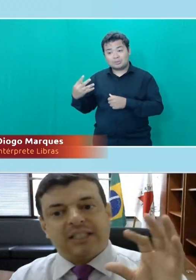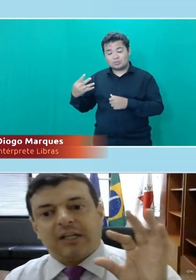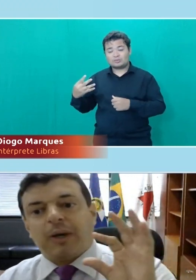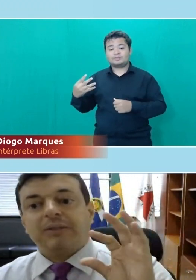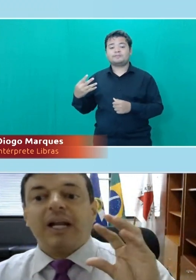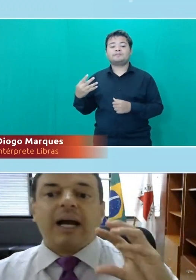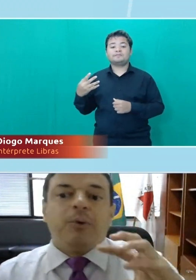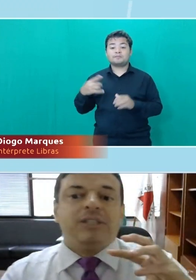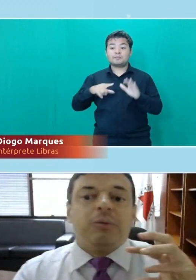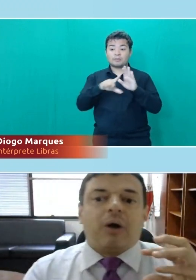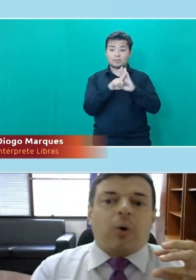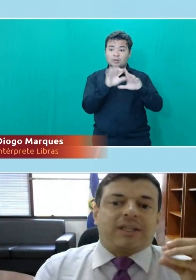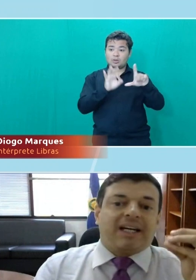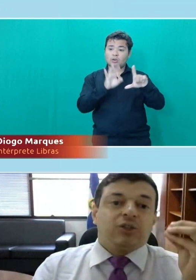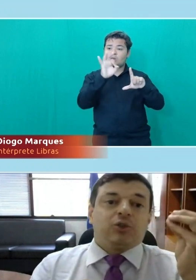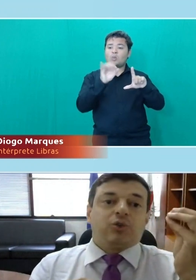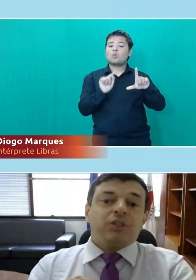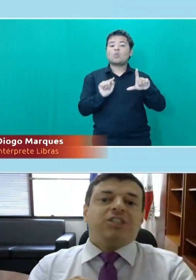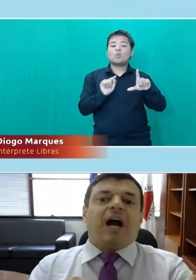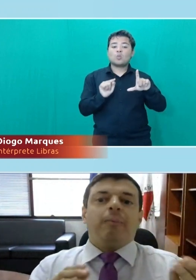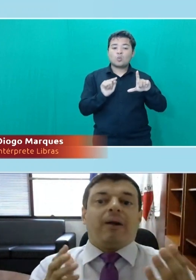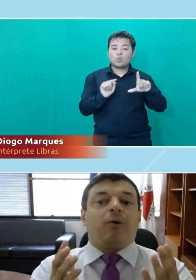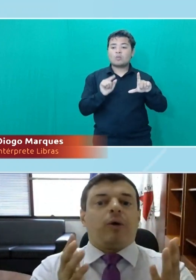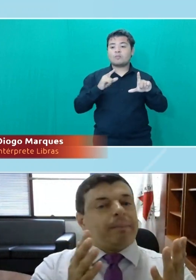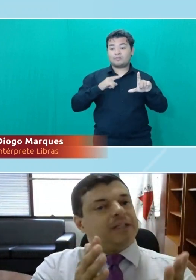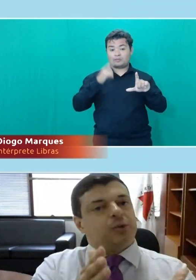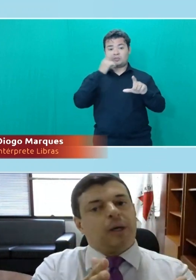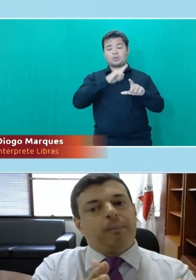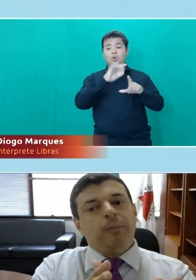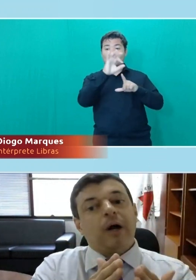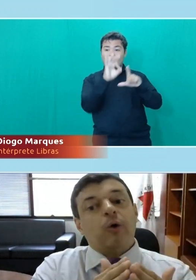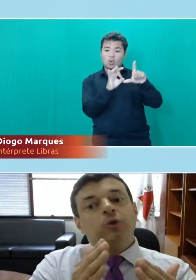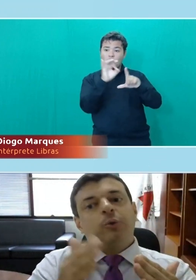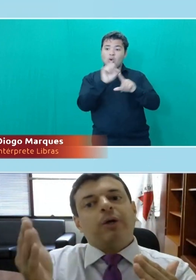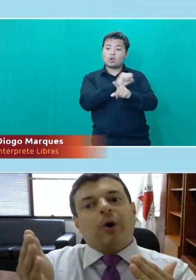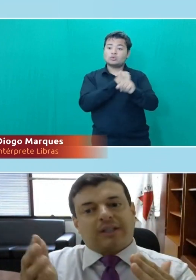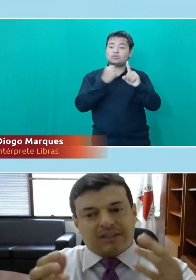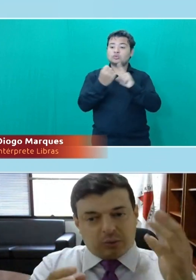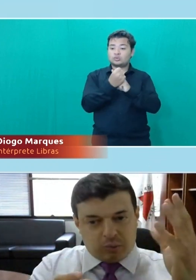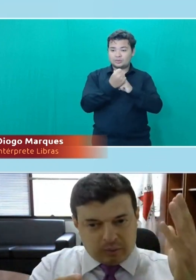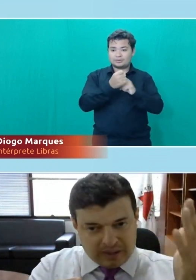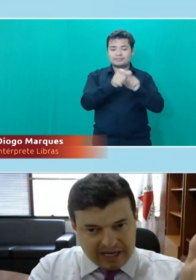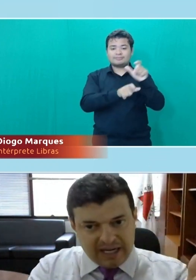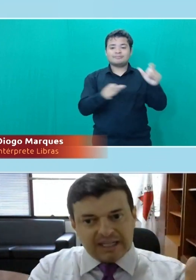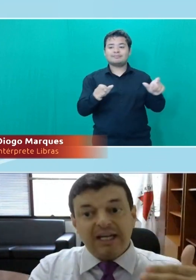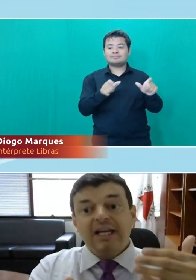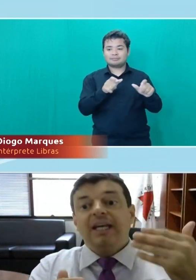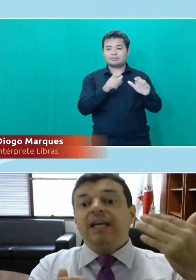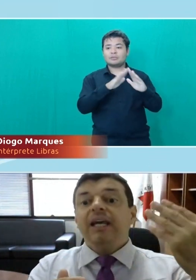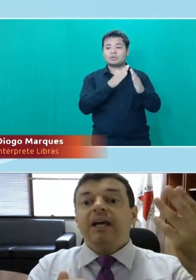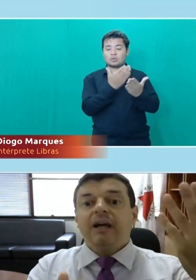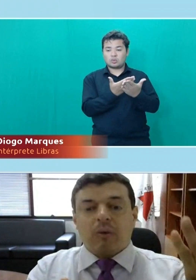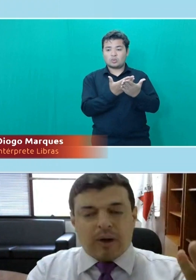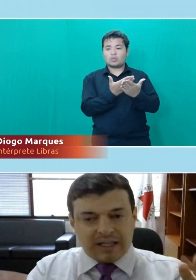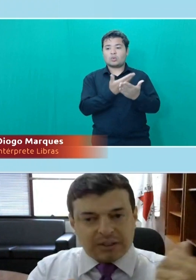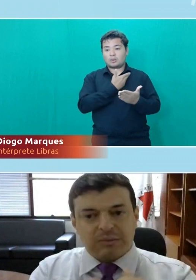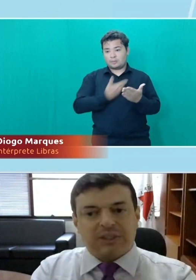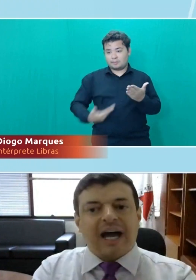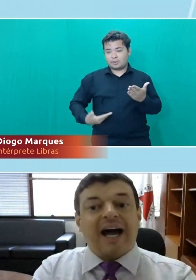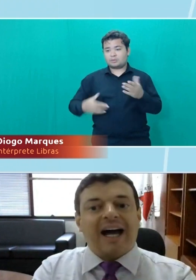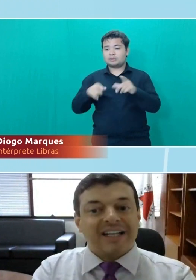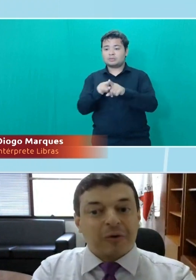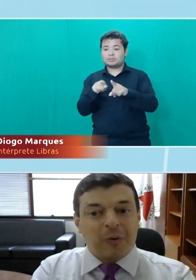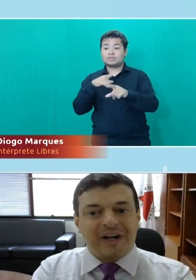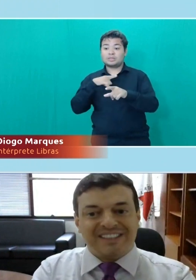Cotas no acesso à graduação acabou sendo uma cota social, porque é uma cota para escola pública, com subcotas, com renda e com a